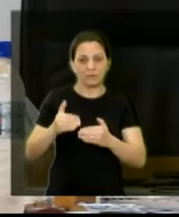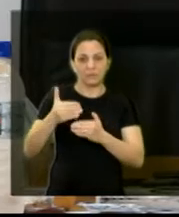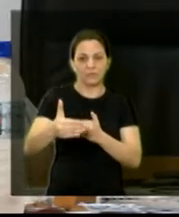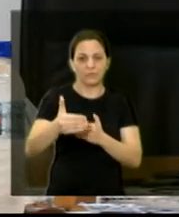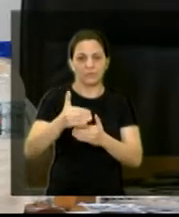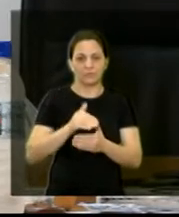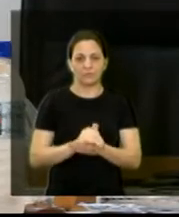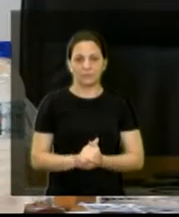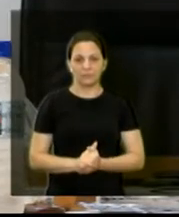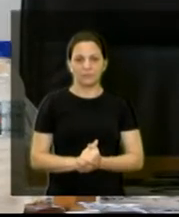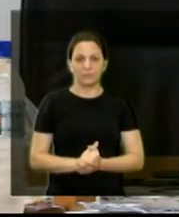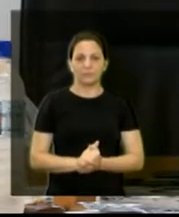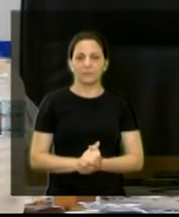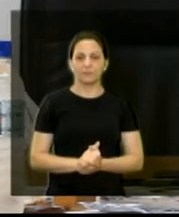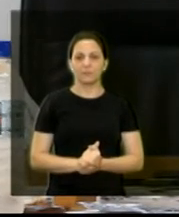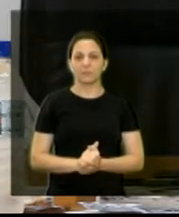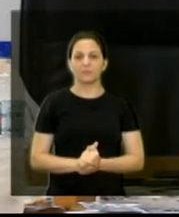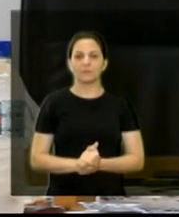Bom,